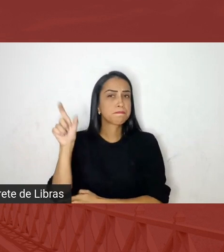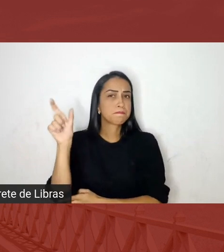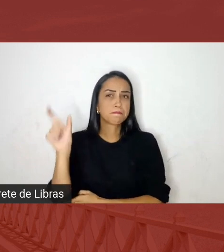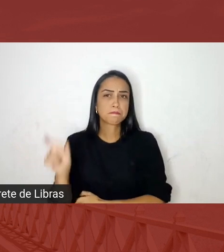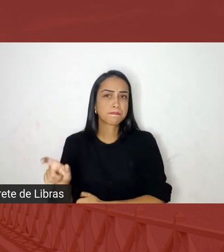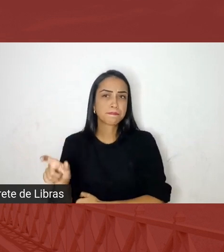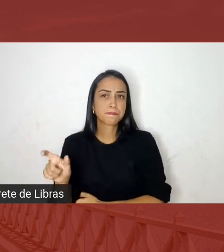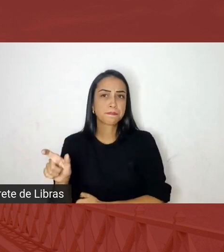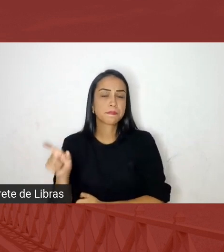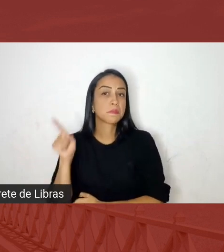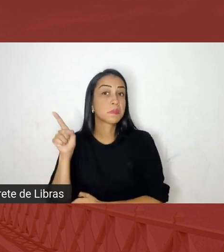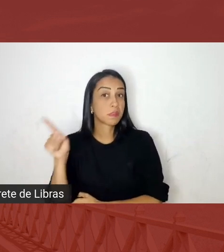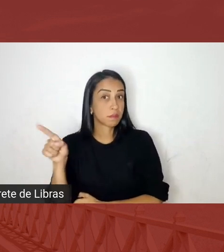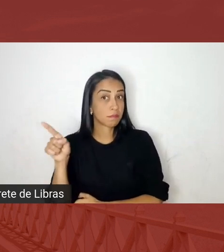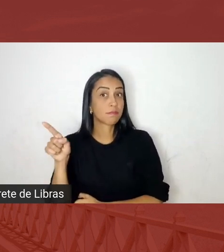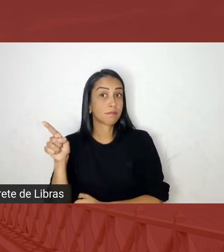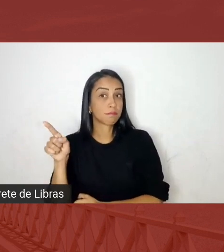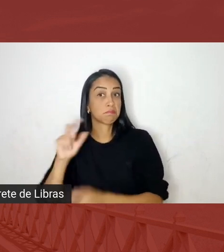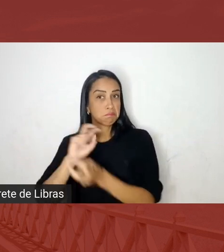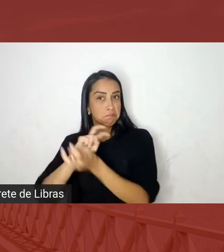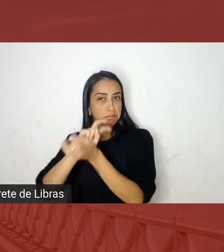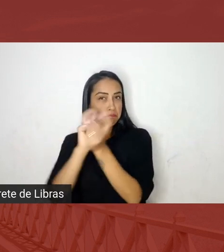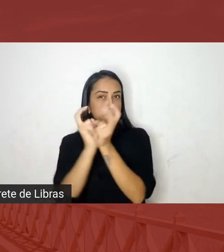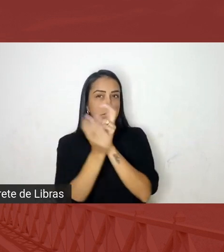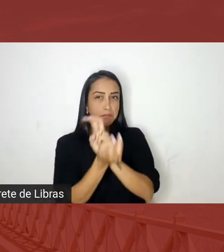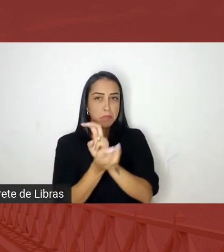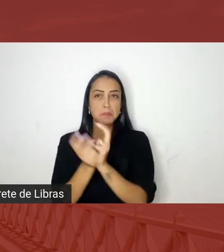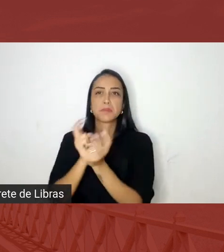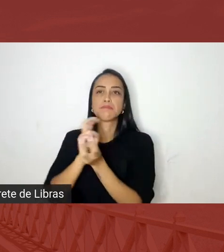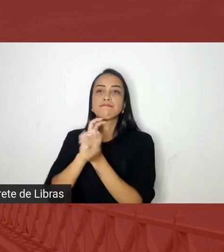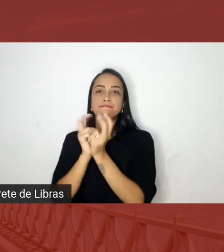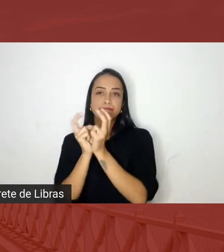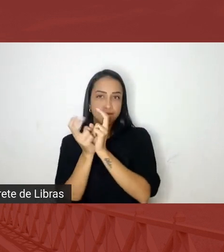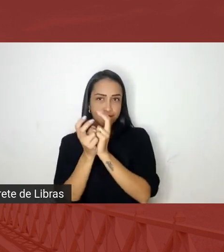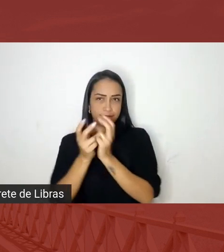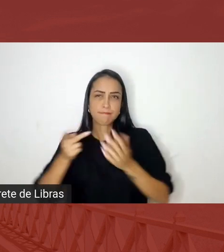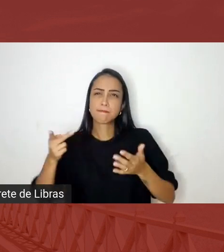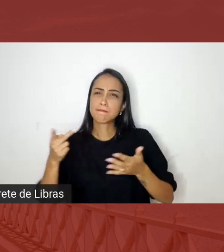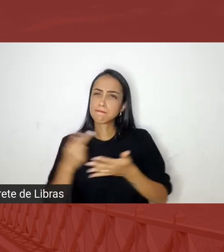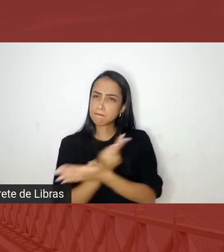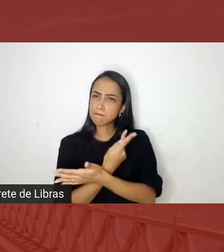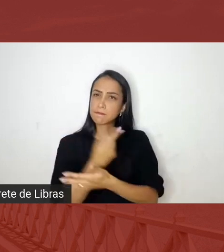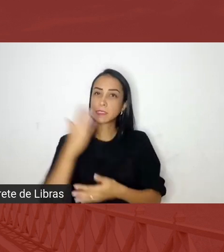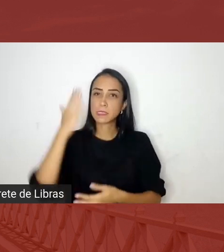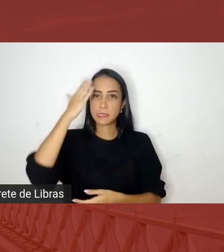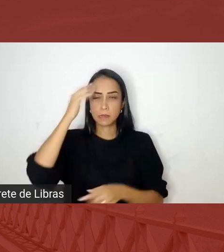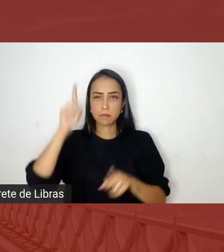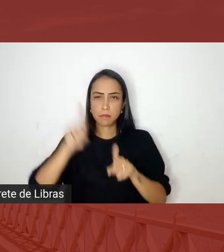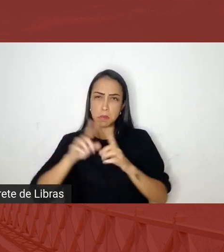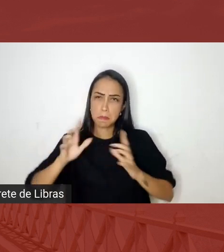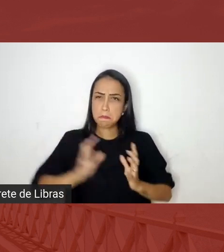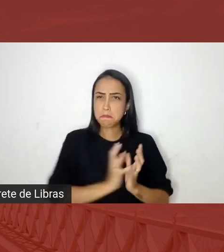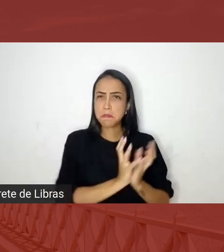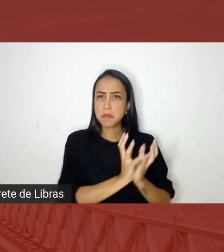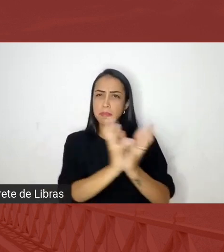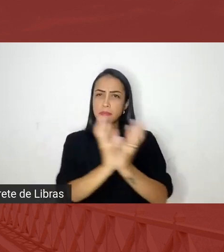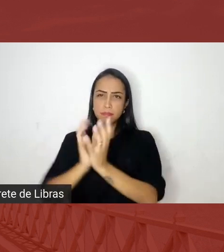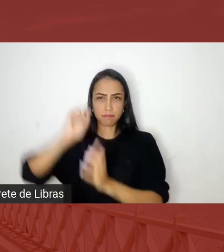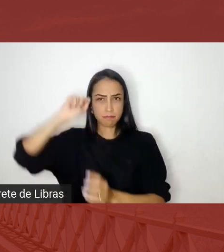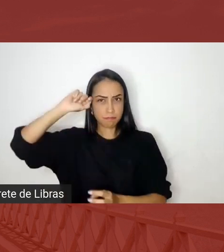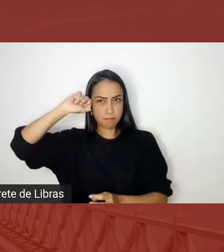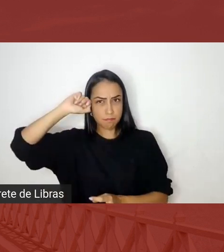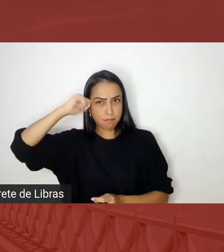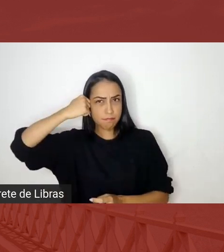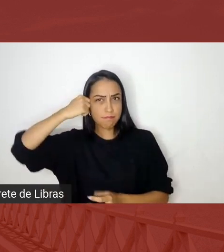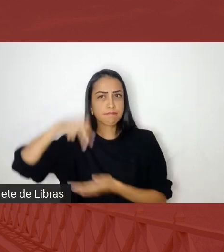faz a capoeira acontecer e faz com que a negritude dele se torne uma negritude combativa